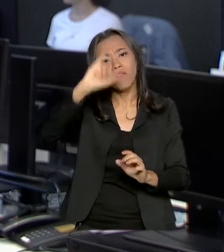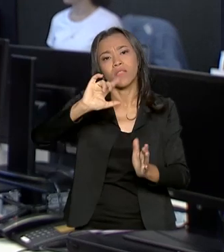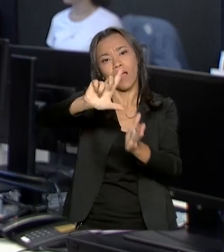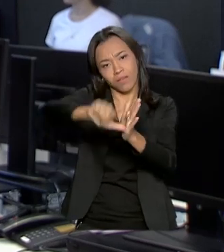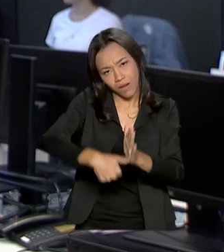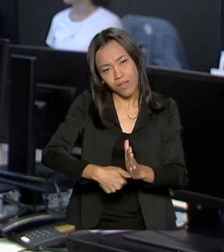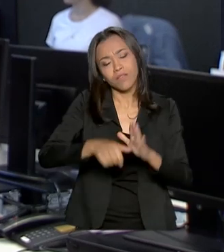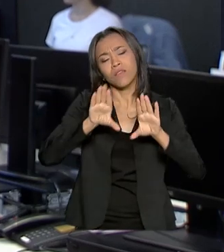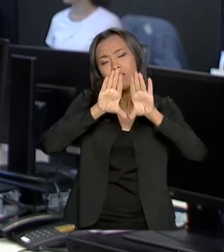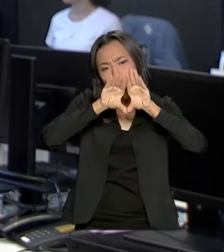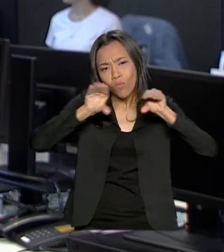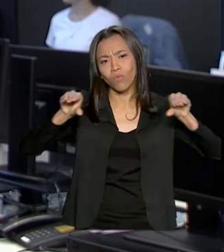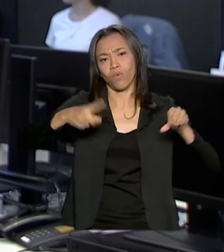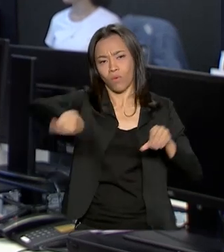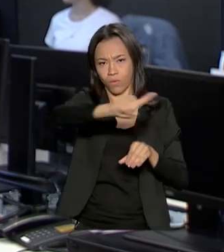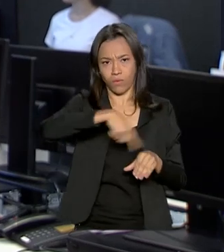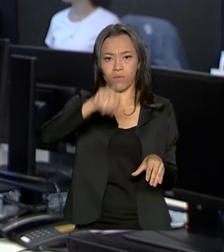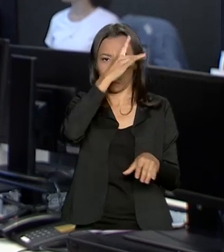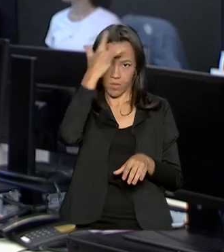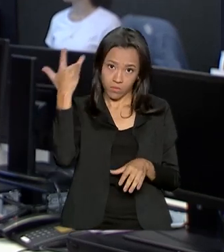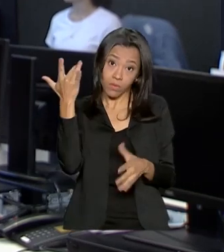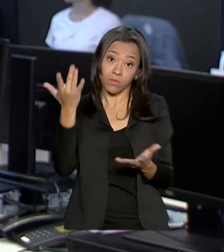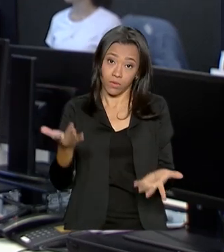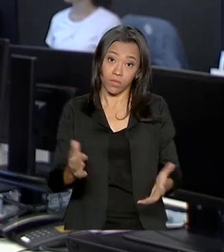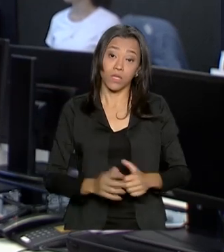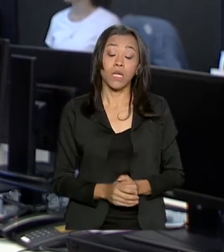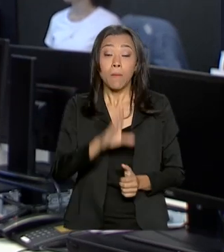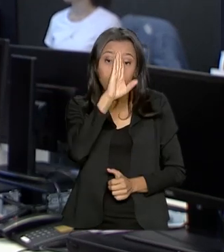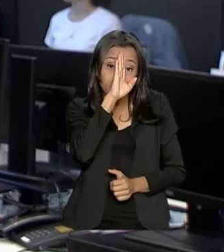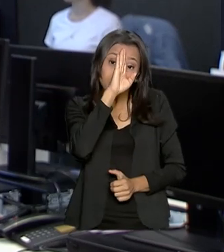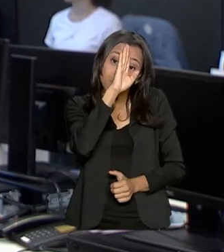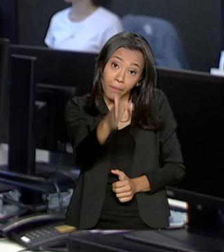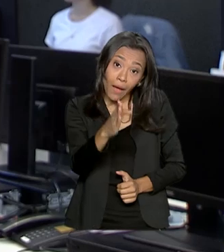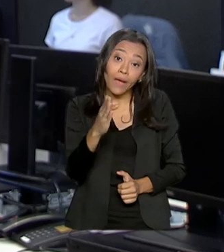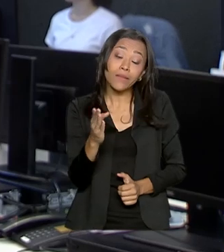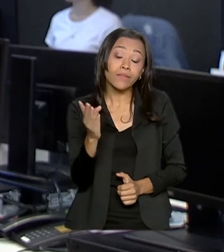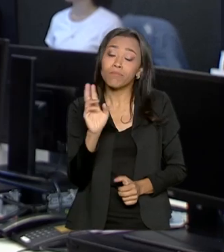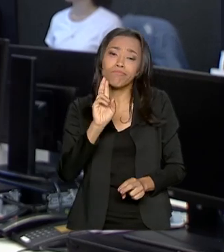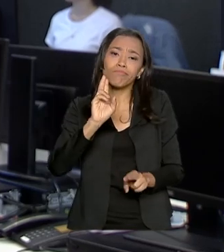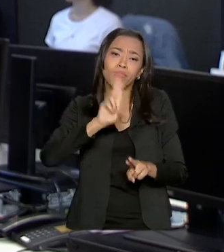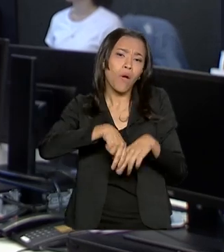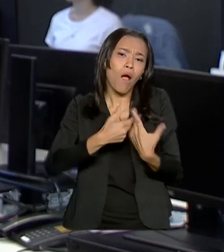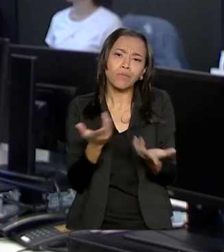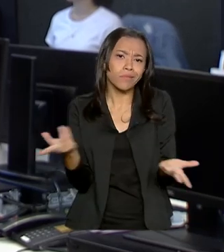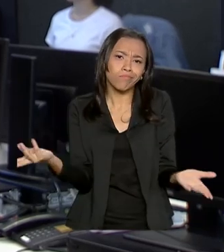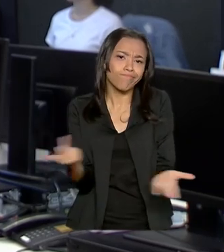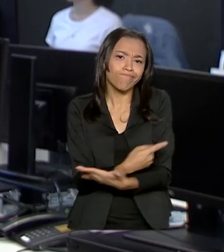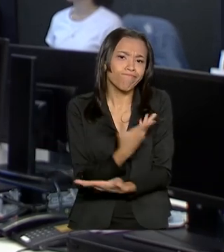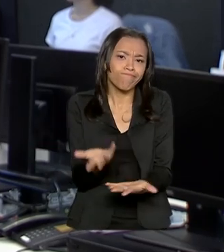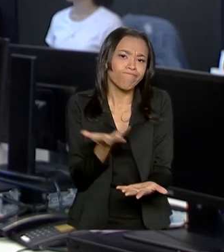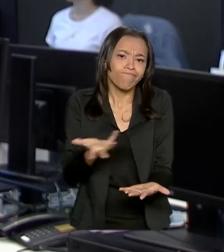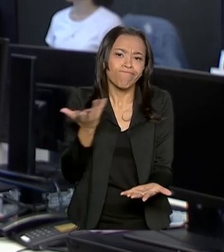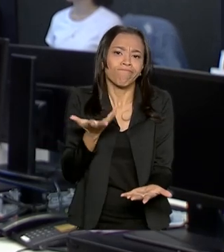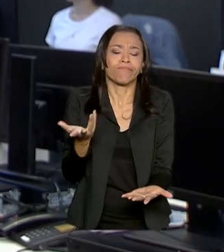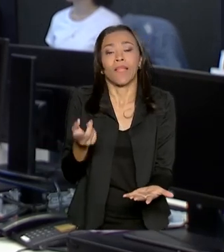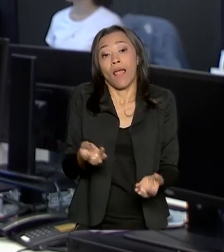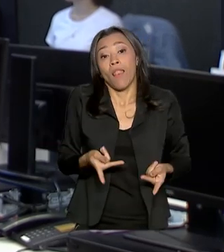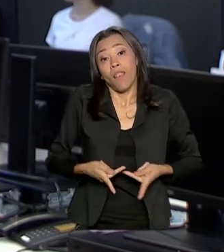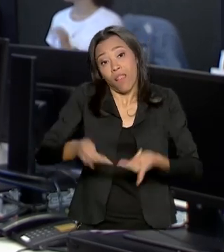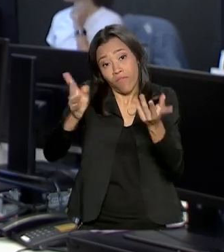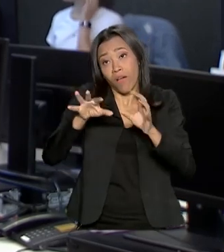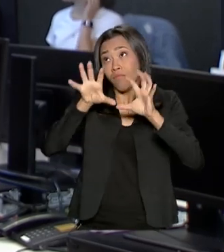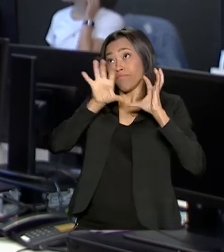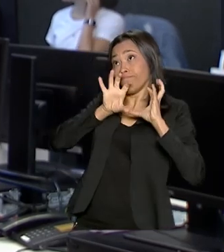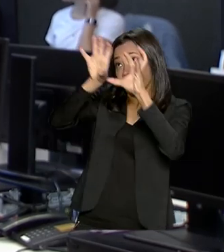conforto para todos os passageiros. Uma das principais justificativas das empresas aéreas é a de que levar a bagagem na